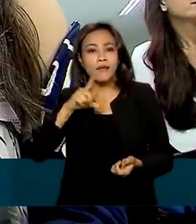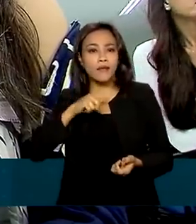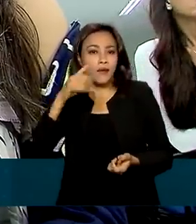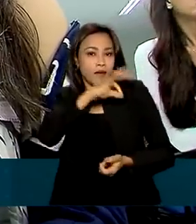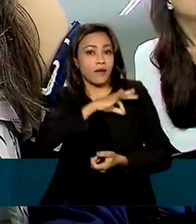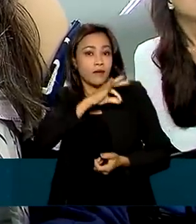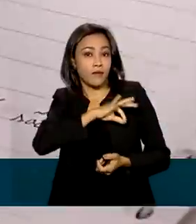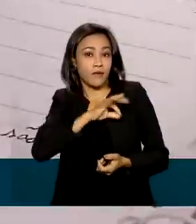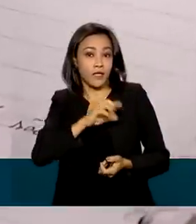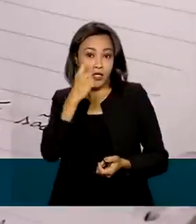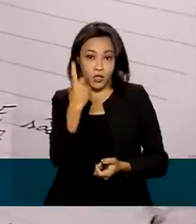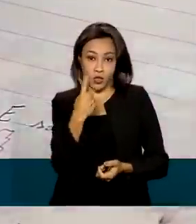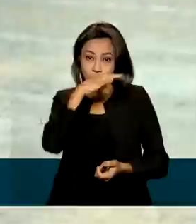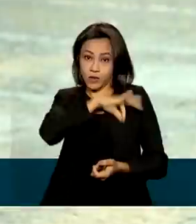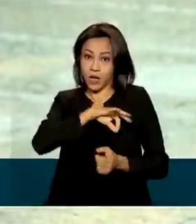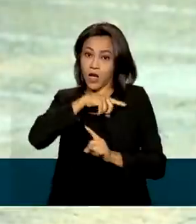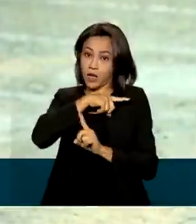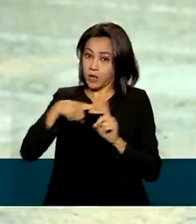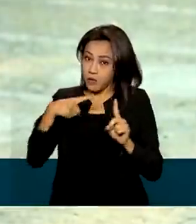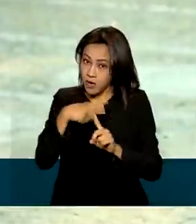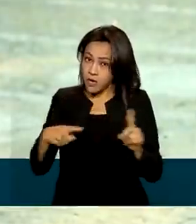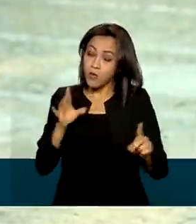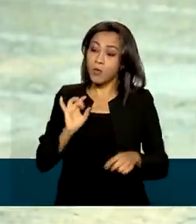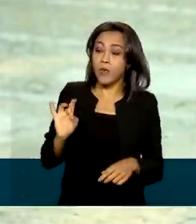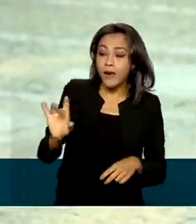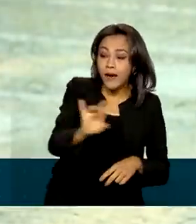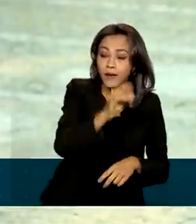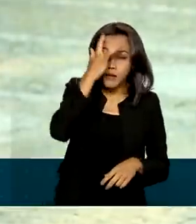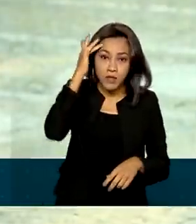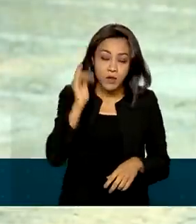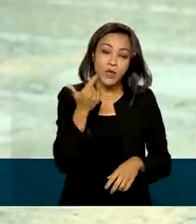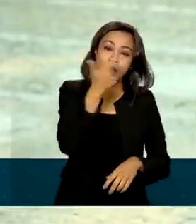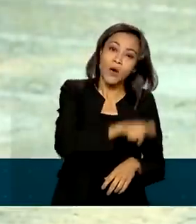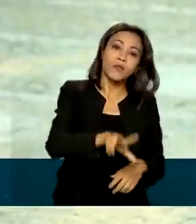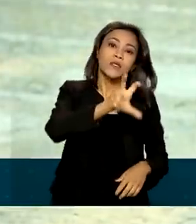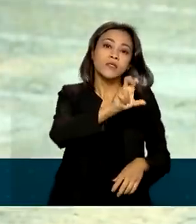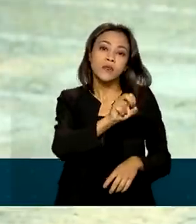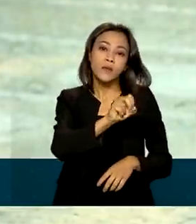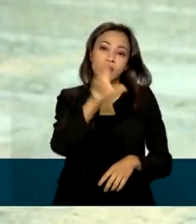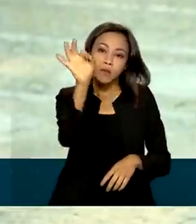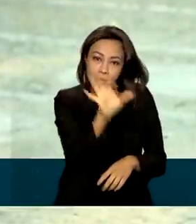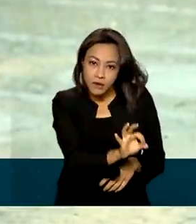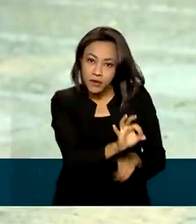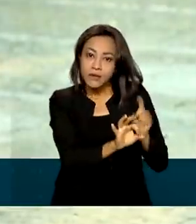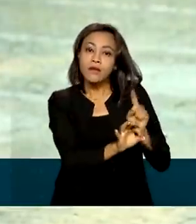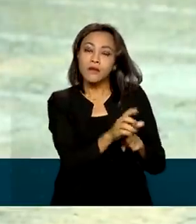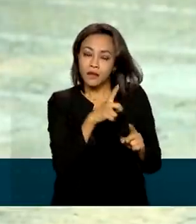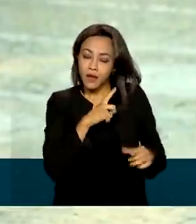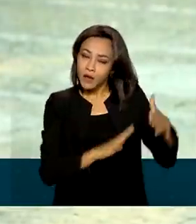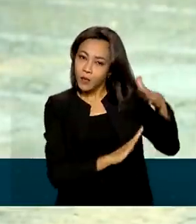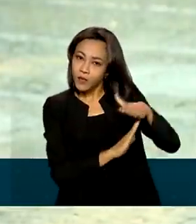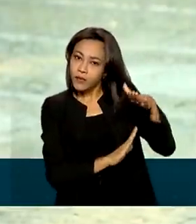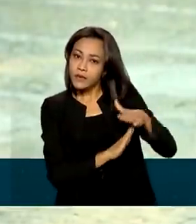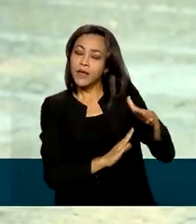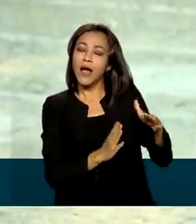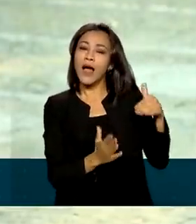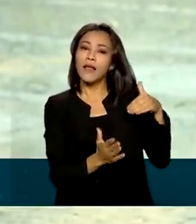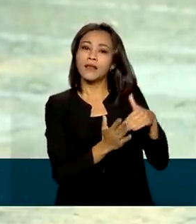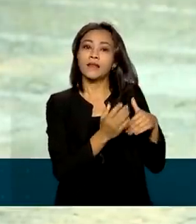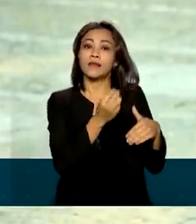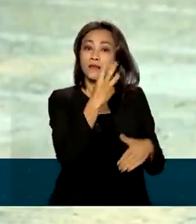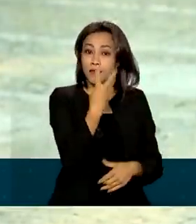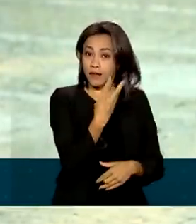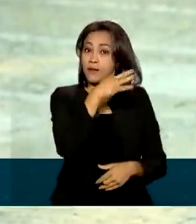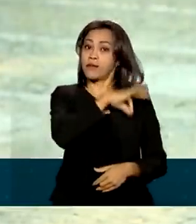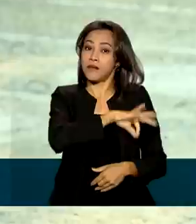familiar de um salário mínimo e meio por pessoa. E a Parcial tem um teto mensal de três salários mínimos,